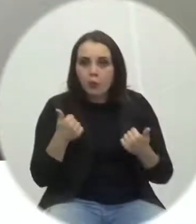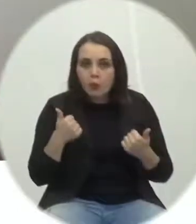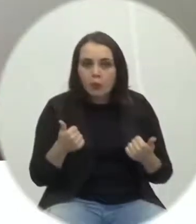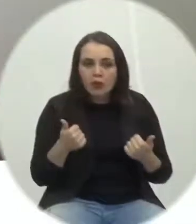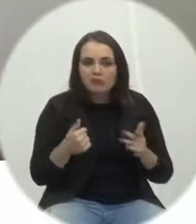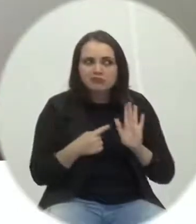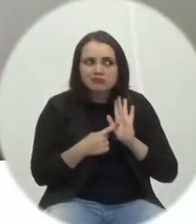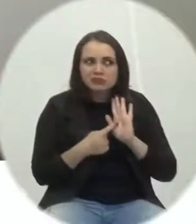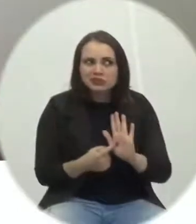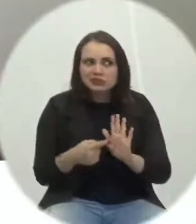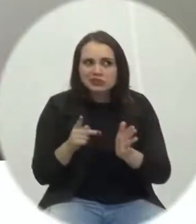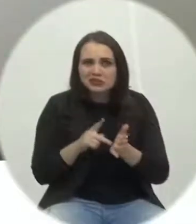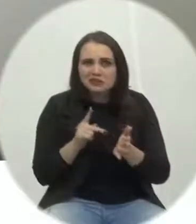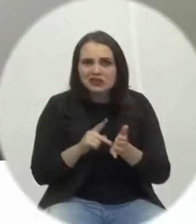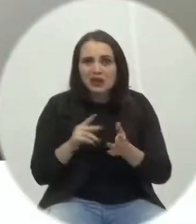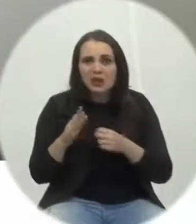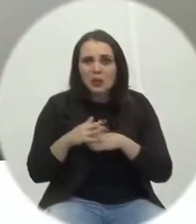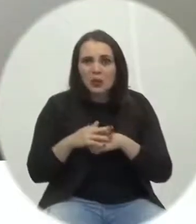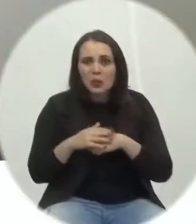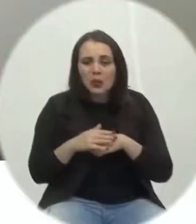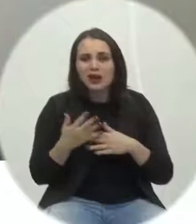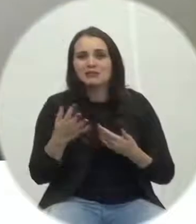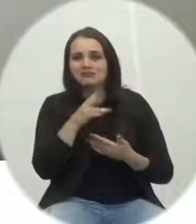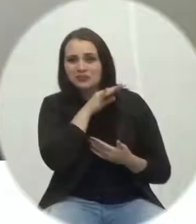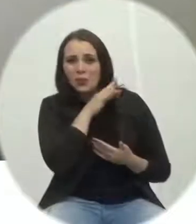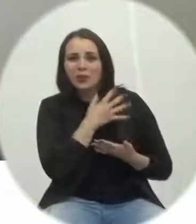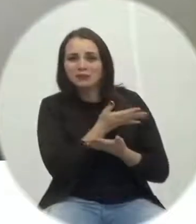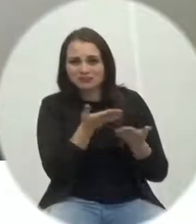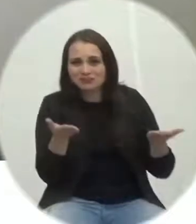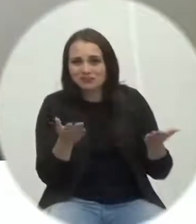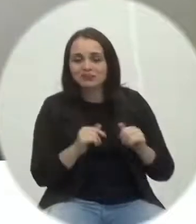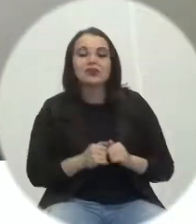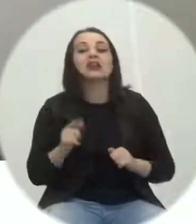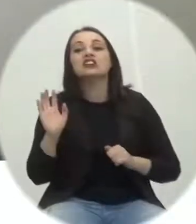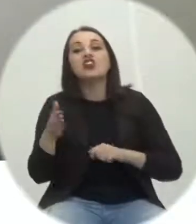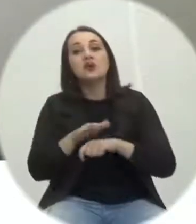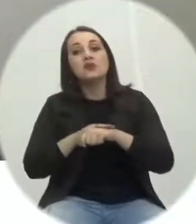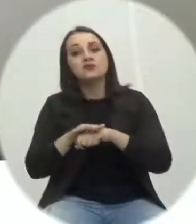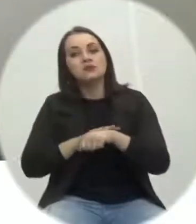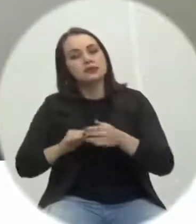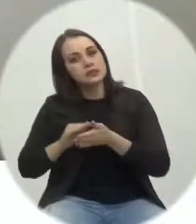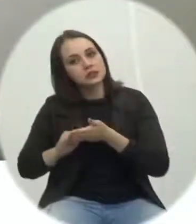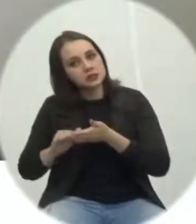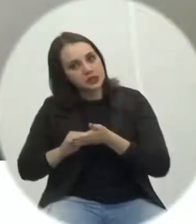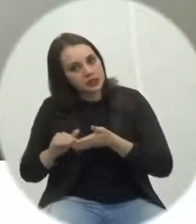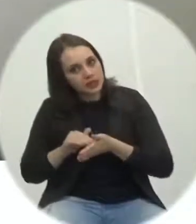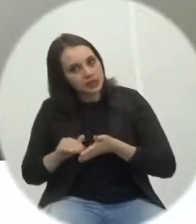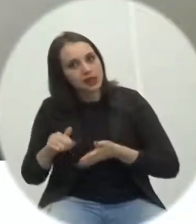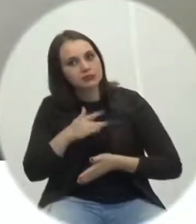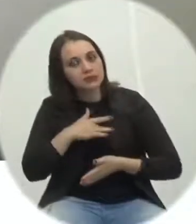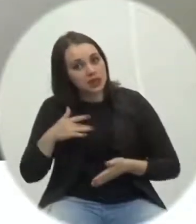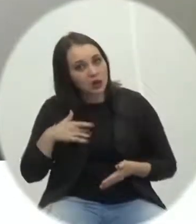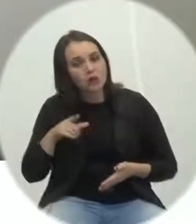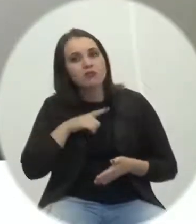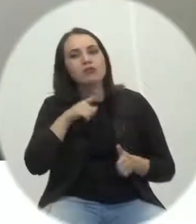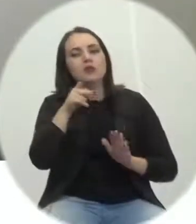está transmitindo doença, enfermidade ali. Eu conversei já com o secretário Acelio, tem um projeto de reforma